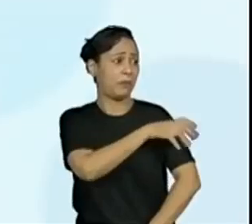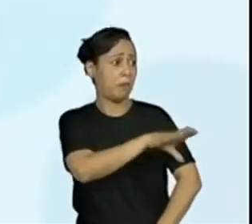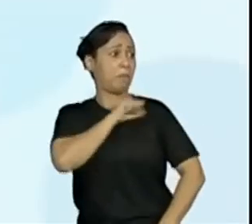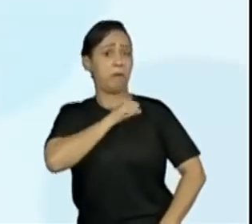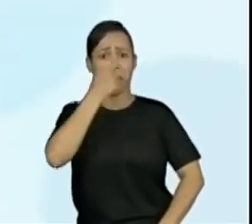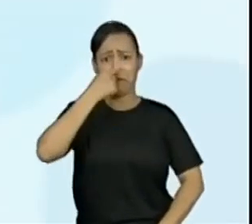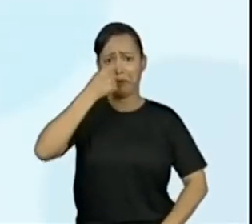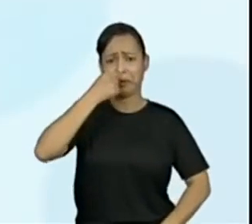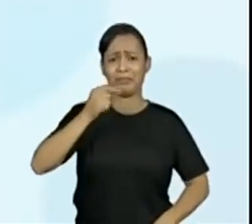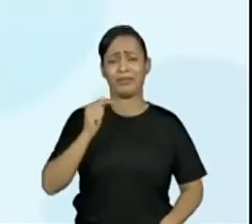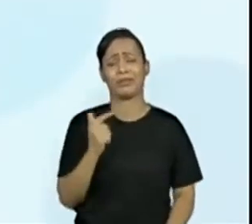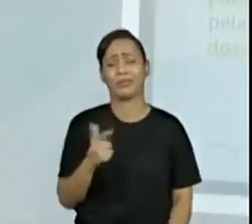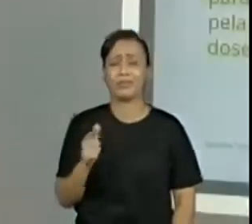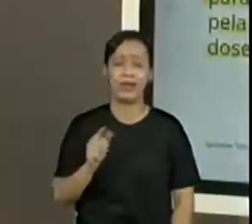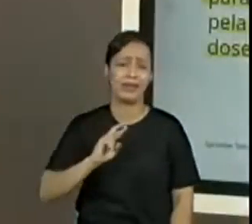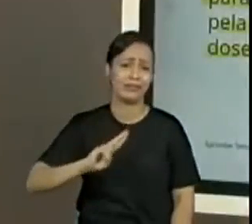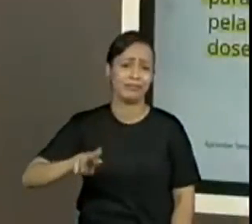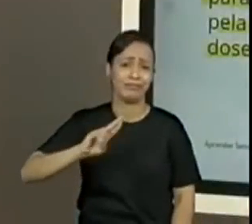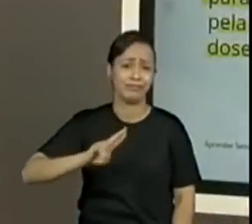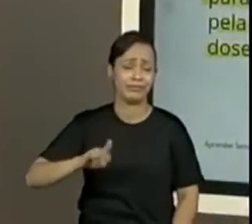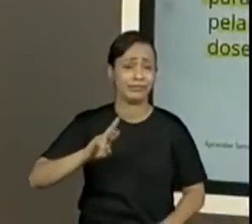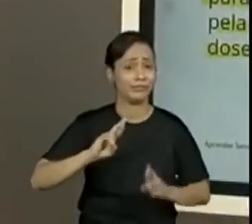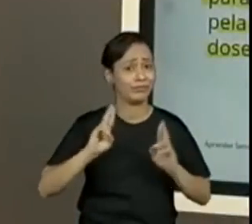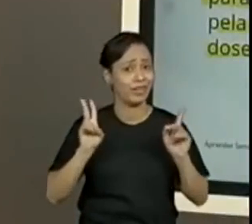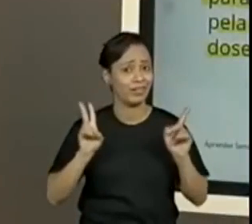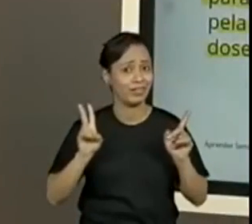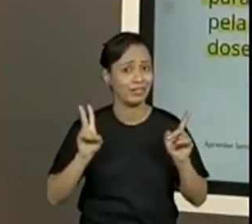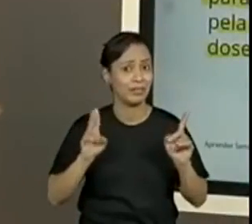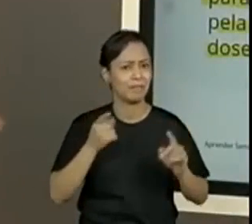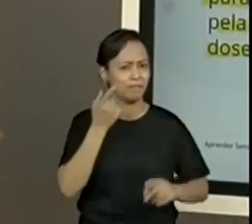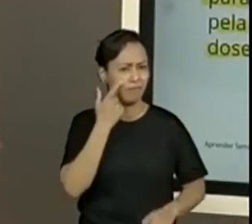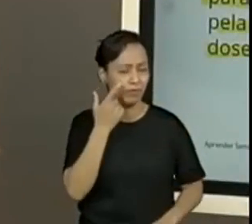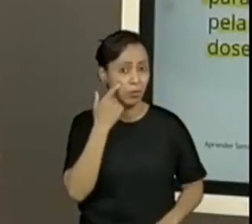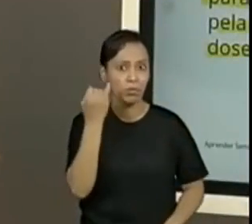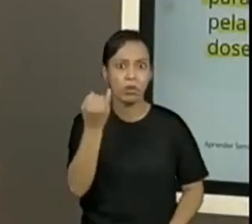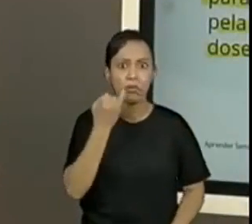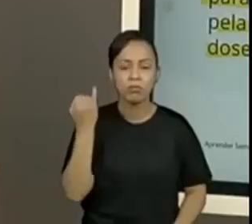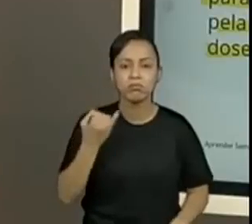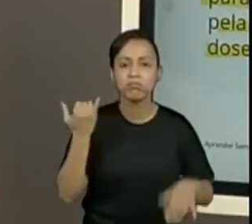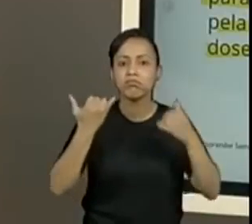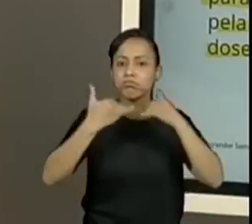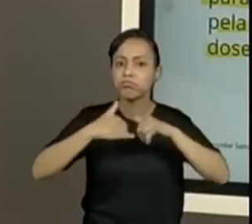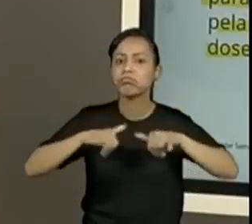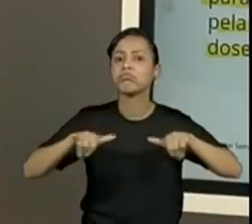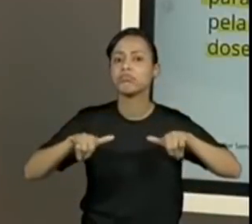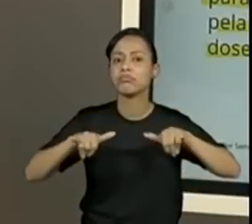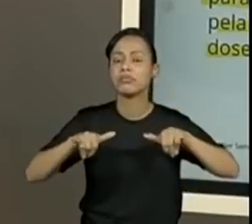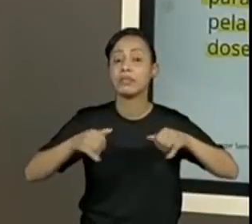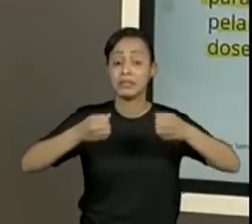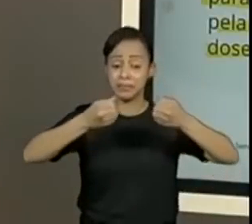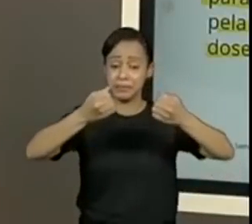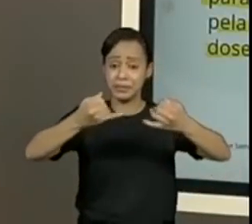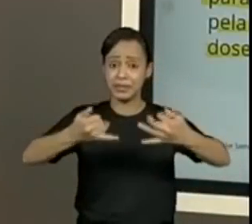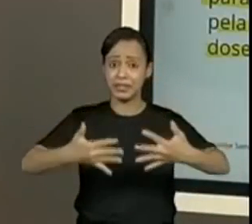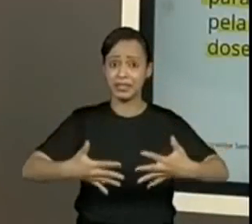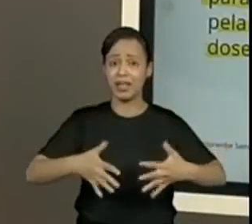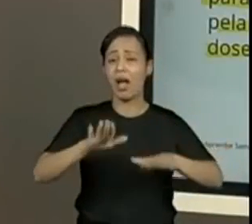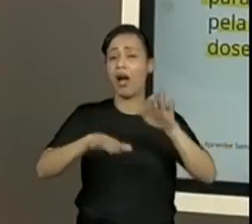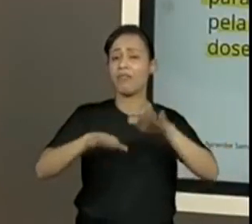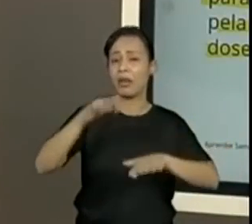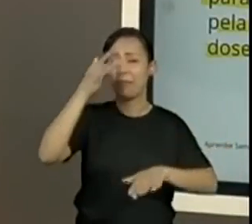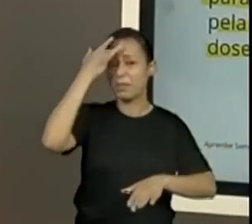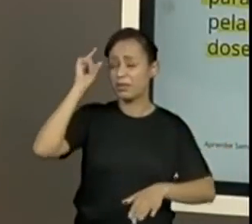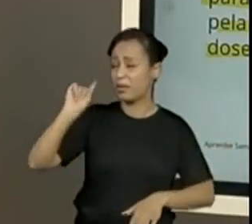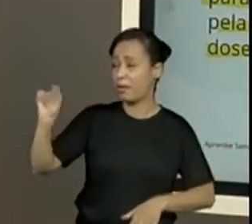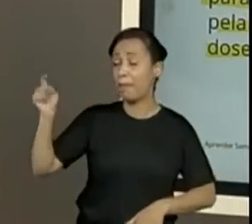acho que além de informar, aqui agora, a notícia está fazendo um papel importante. Ele está explicando. Porque quantas pessoas será